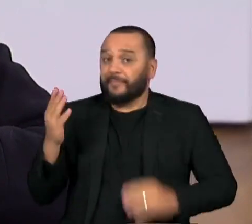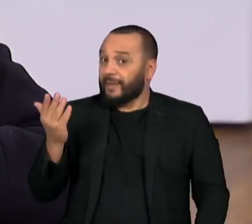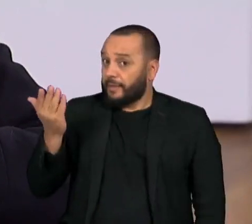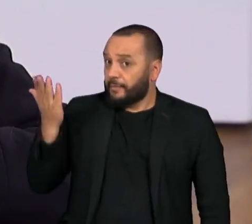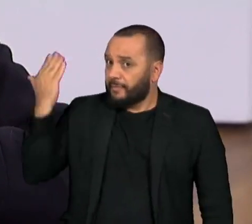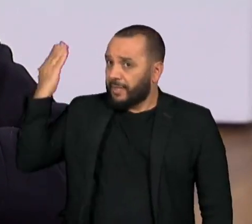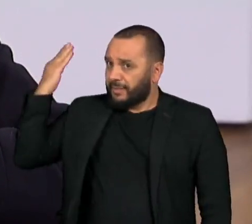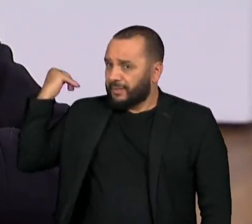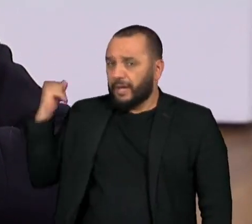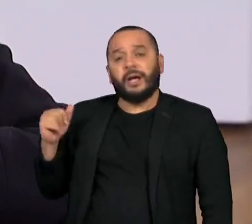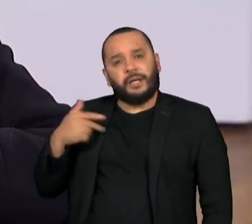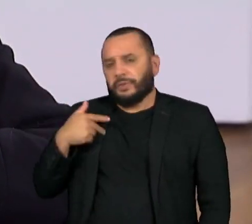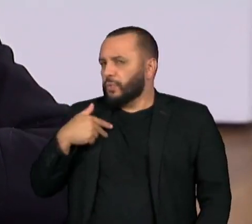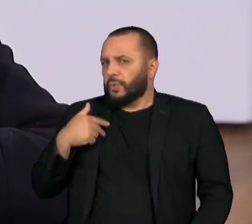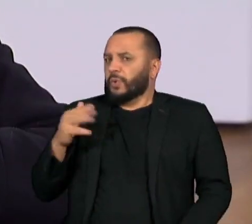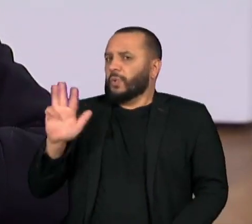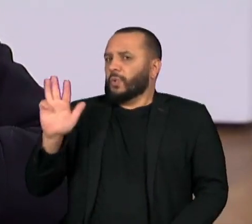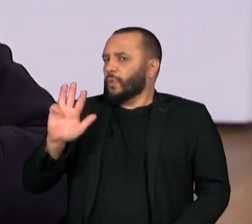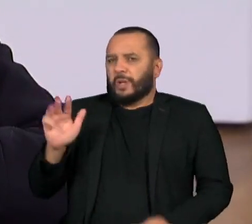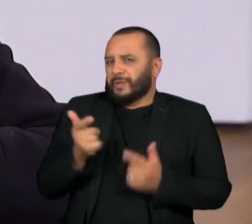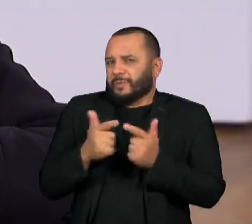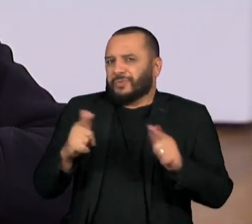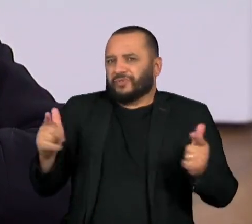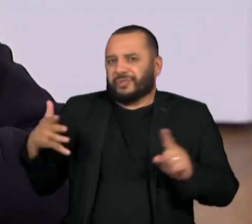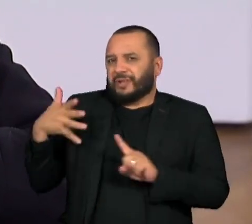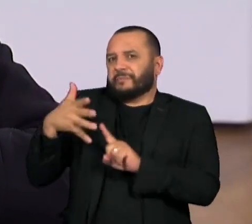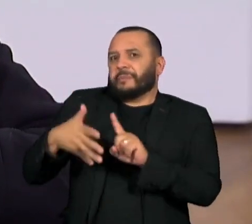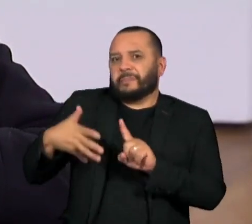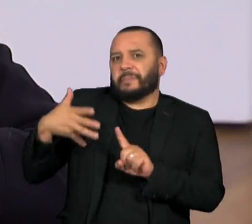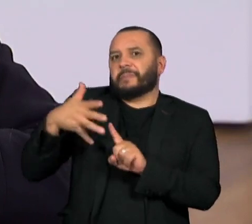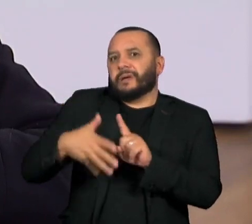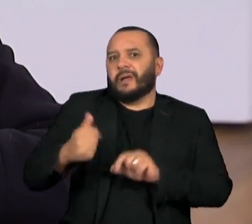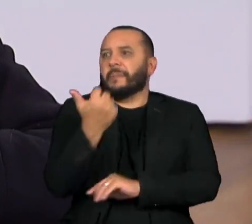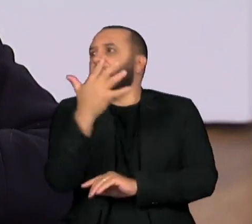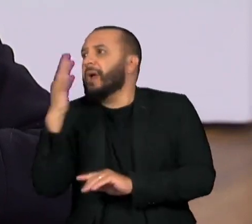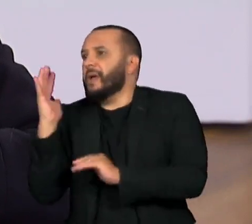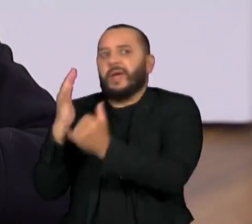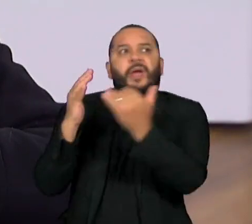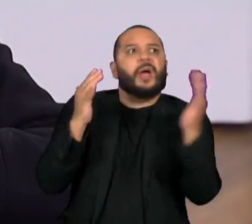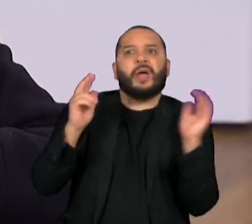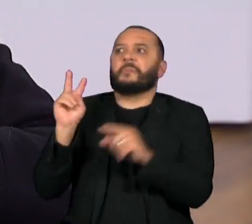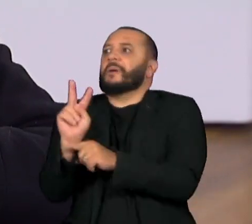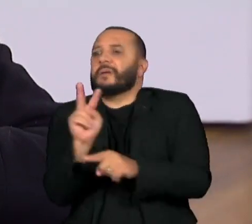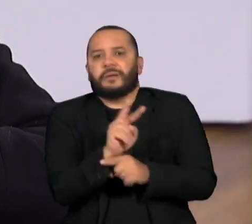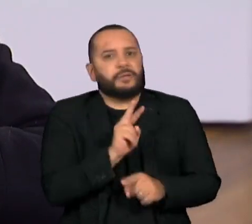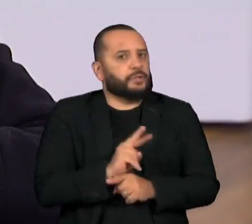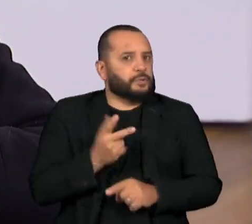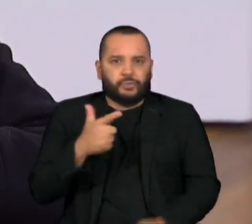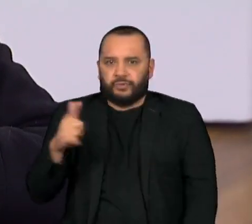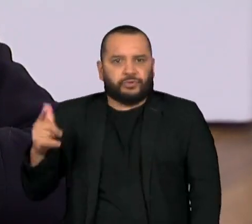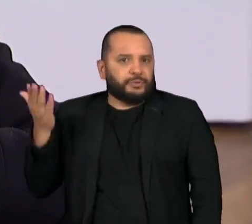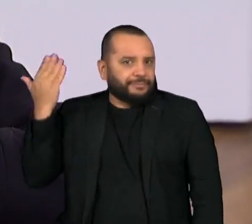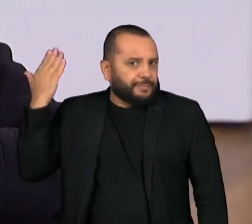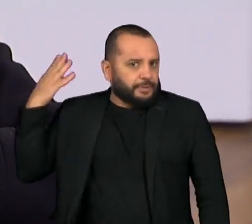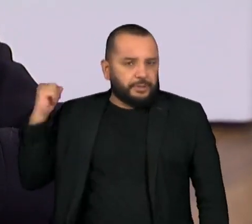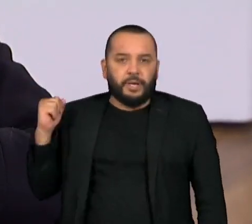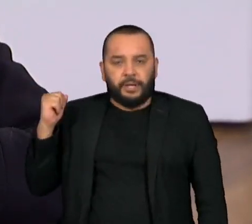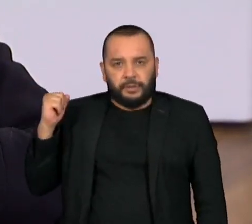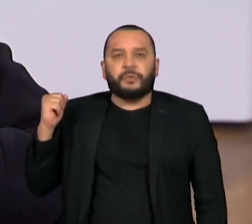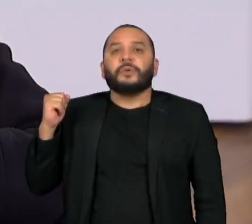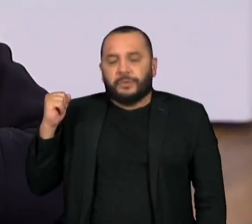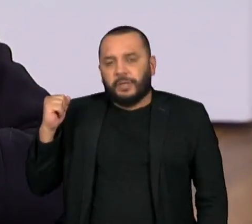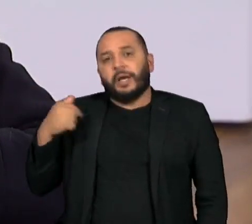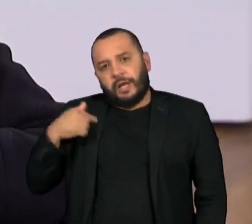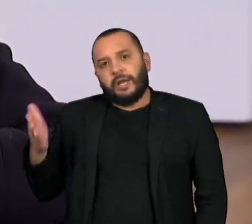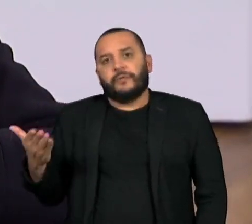naquela época, o mesmo discurso que ele tem hoje sobre o meio ambiente. Ele foi a Sharm El Sheikh,